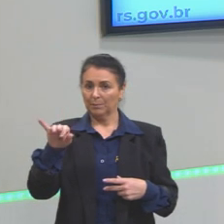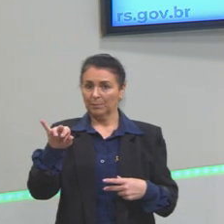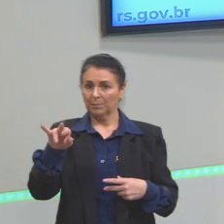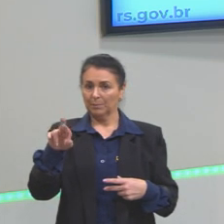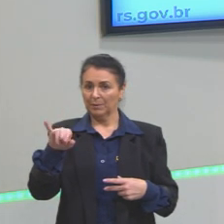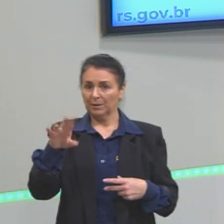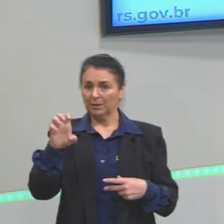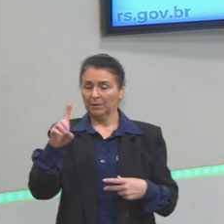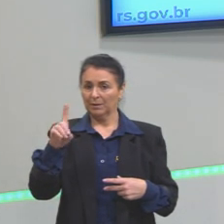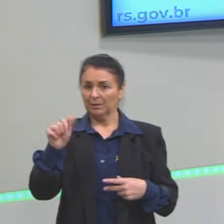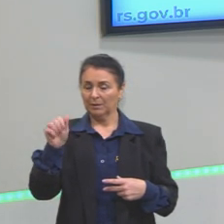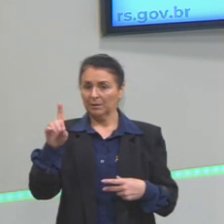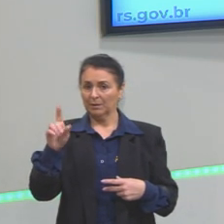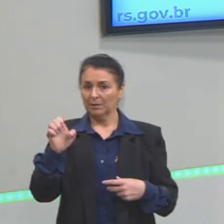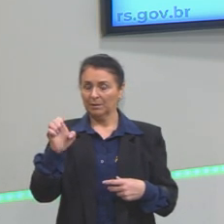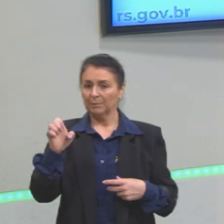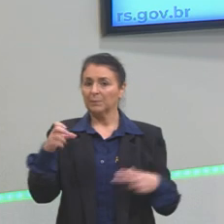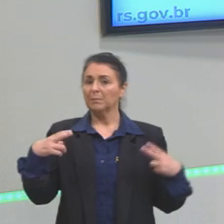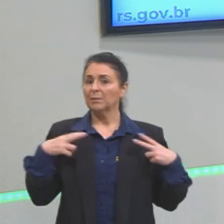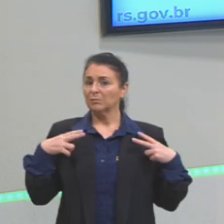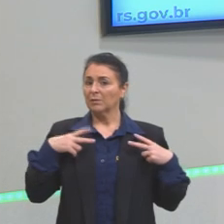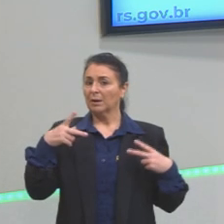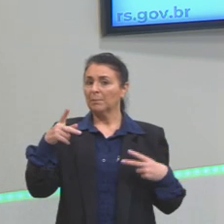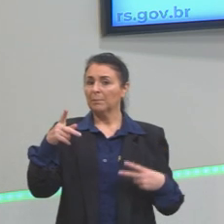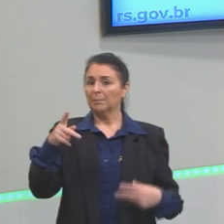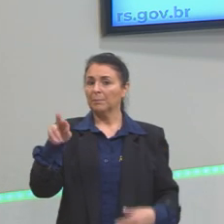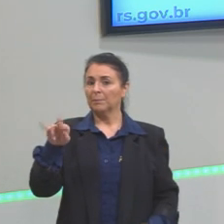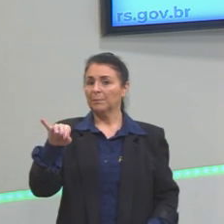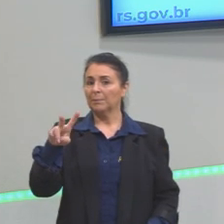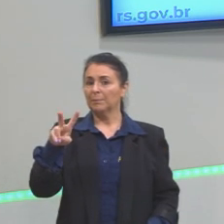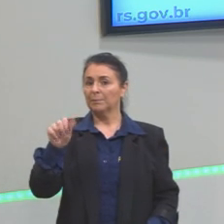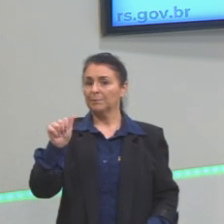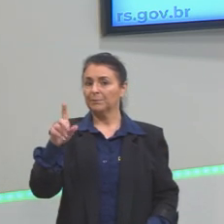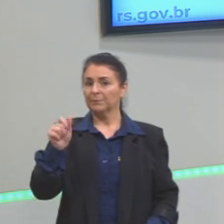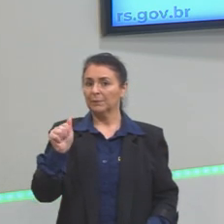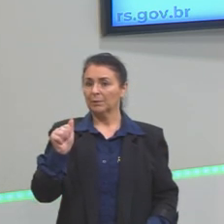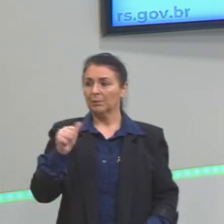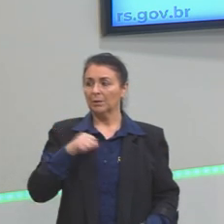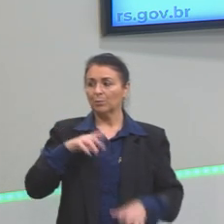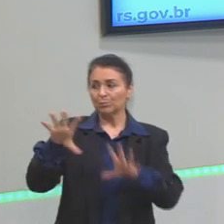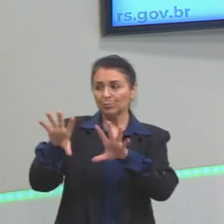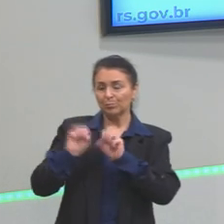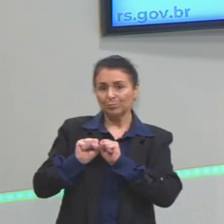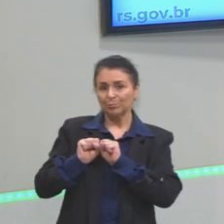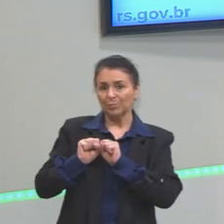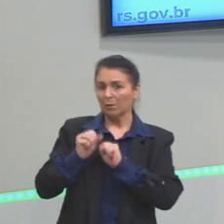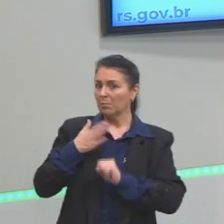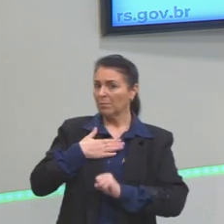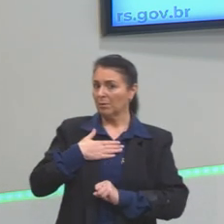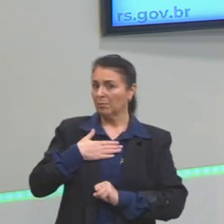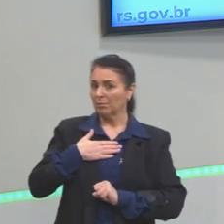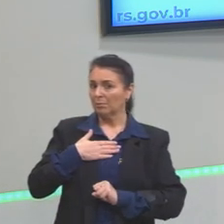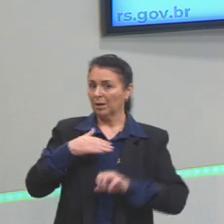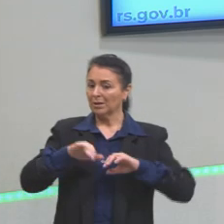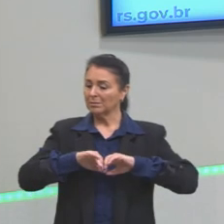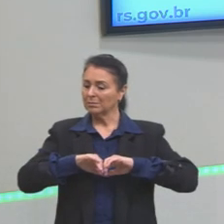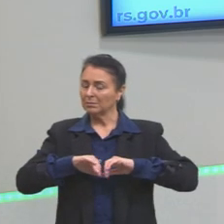seja, a partir do momento que algumas pessoas tornam para si alguns bens, ocorre uma separação.